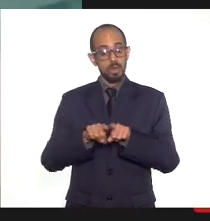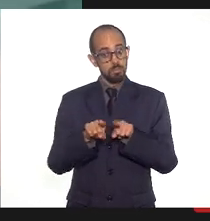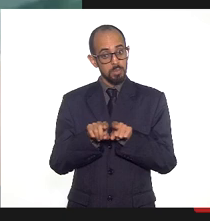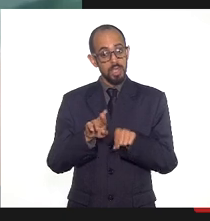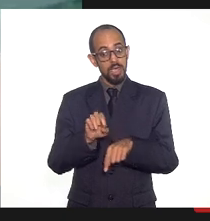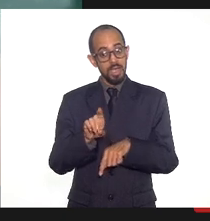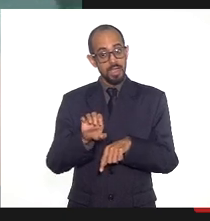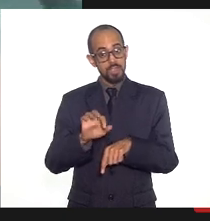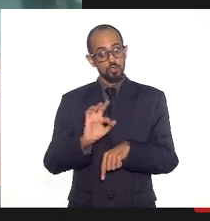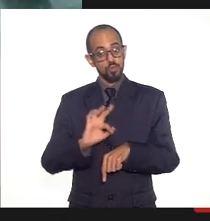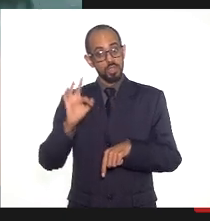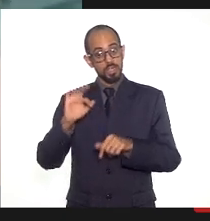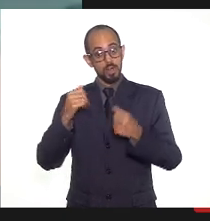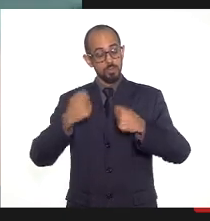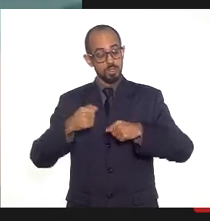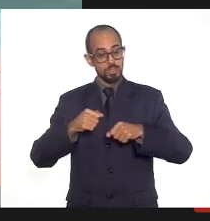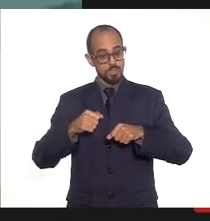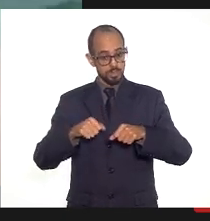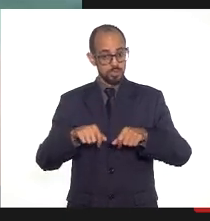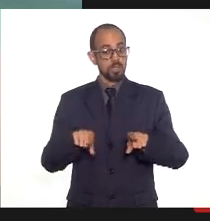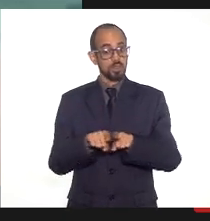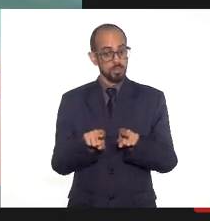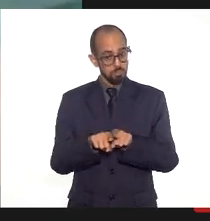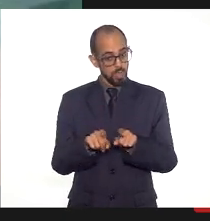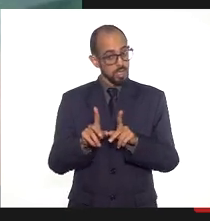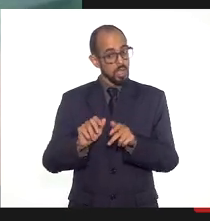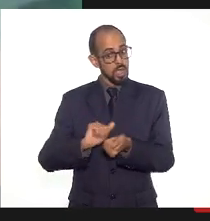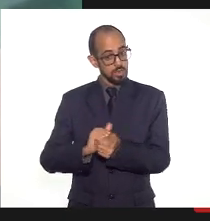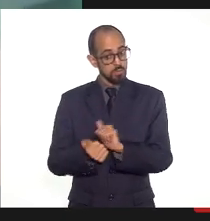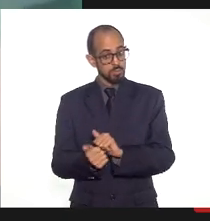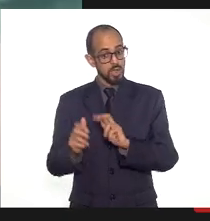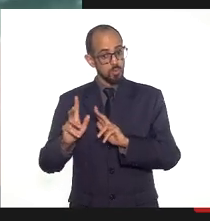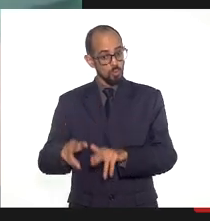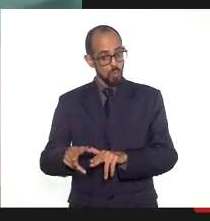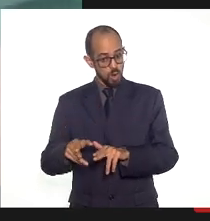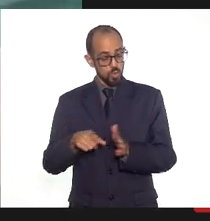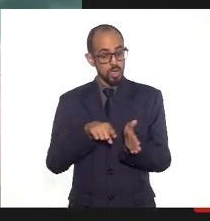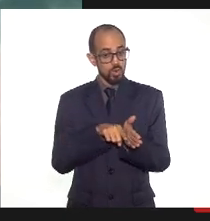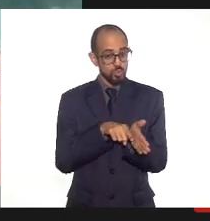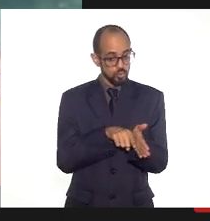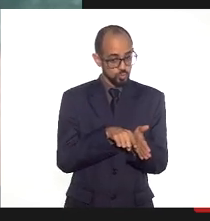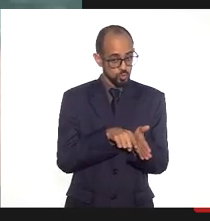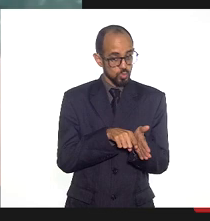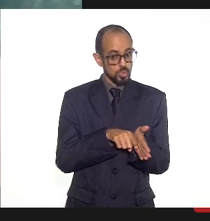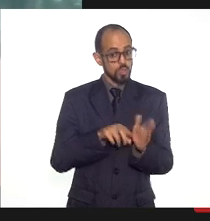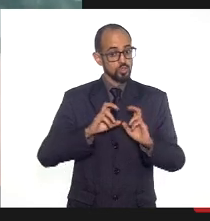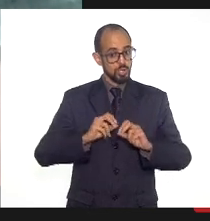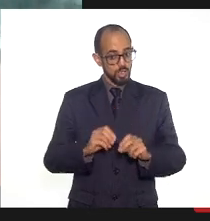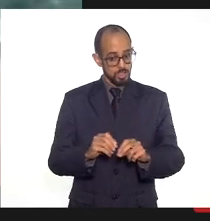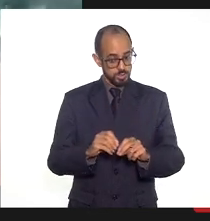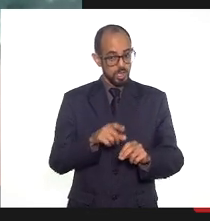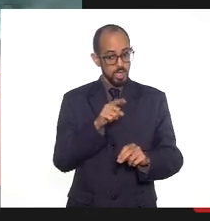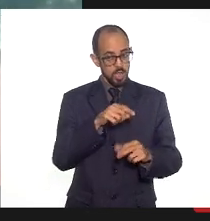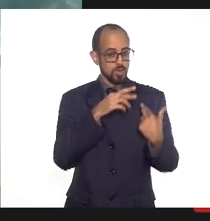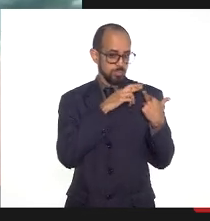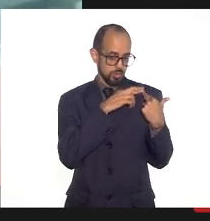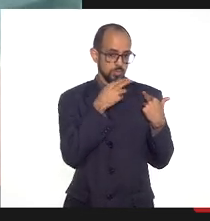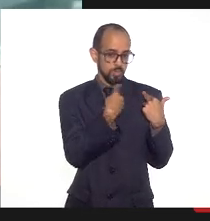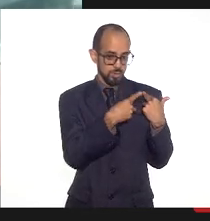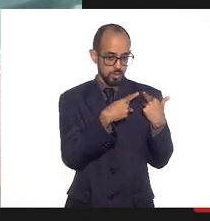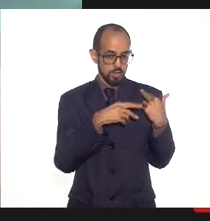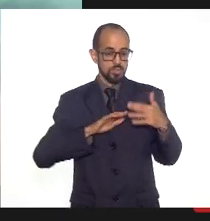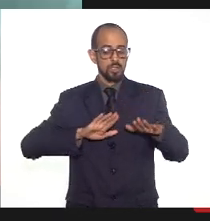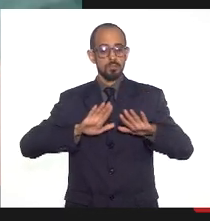oferta a consulta especializada em oncologia. Em relação aos exames, Deputada, a